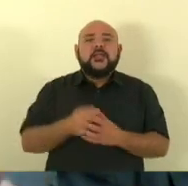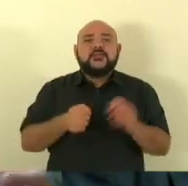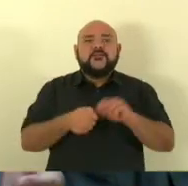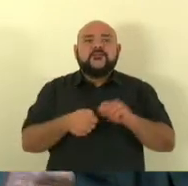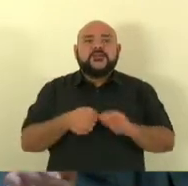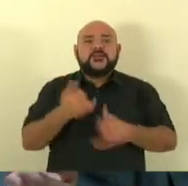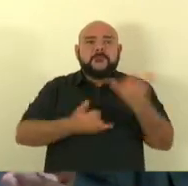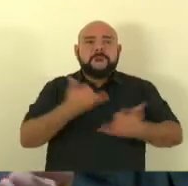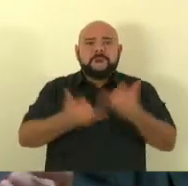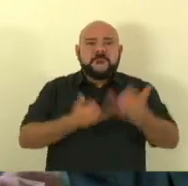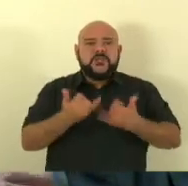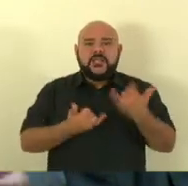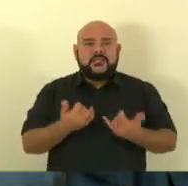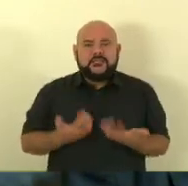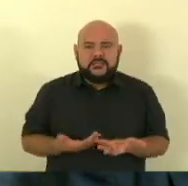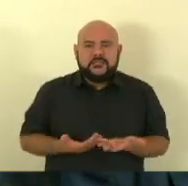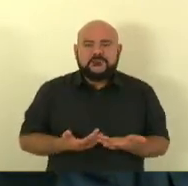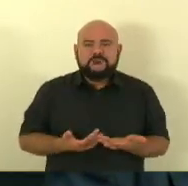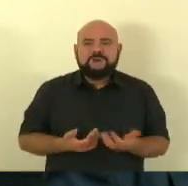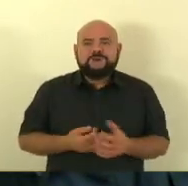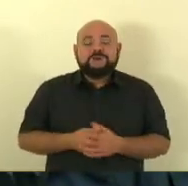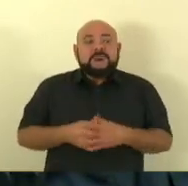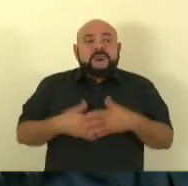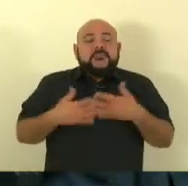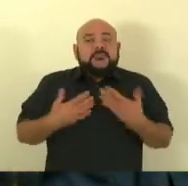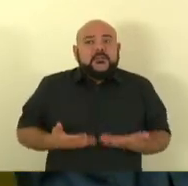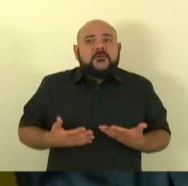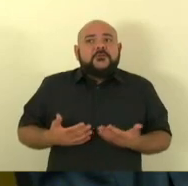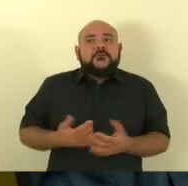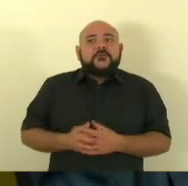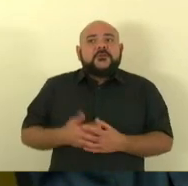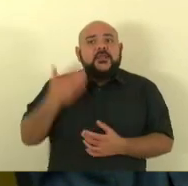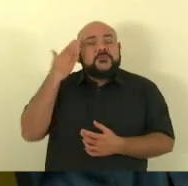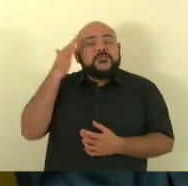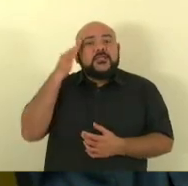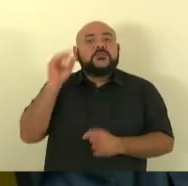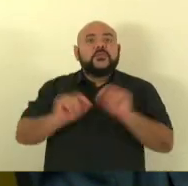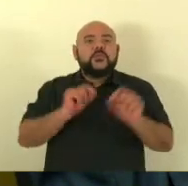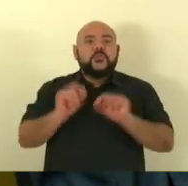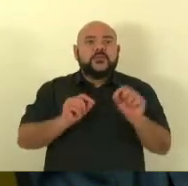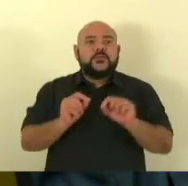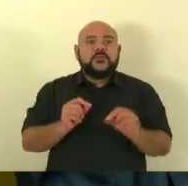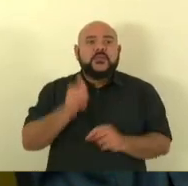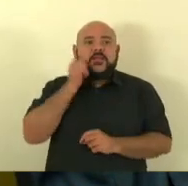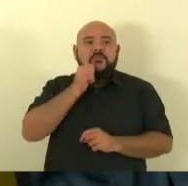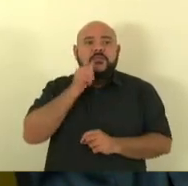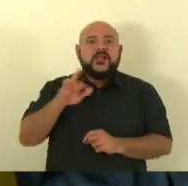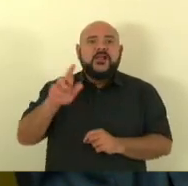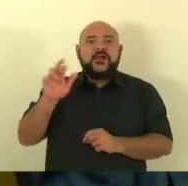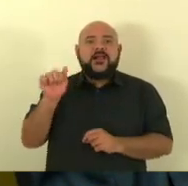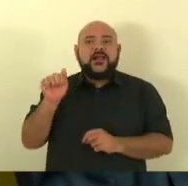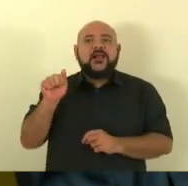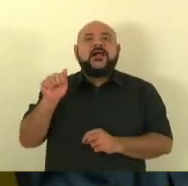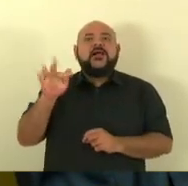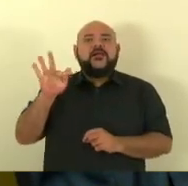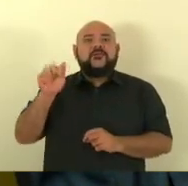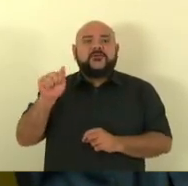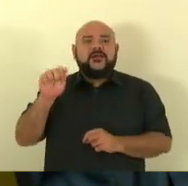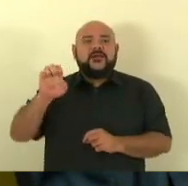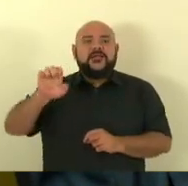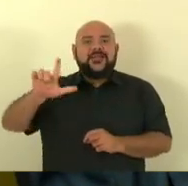eu entendo que a vereadora Rafaela brincou e exagerou naquela